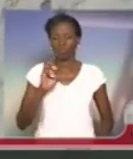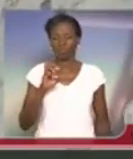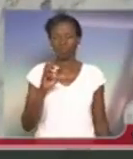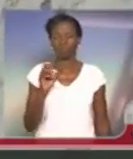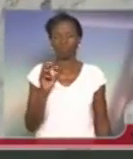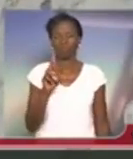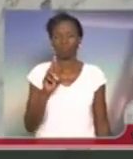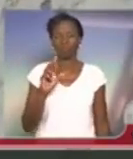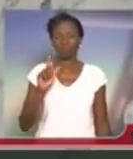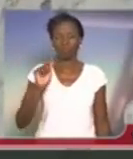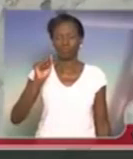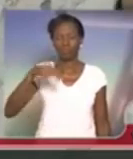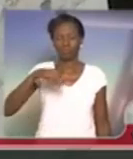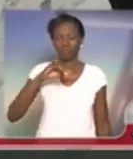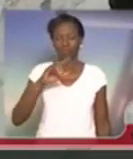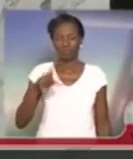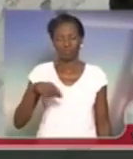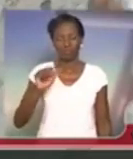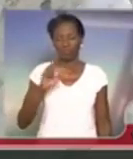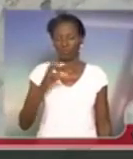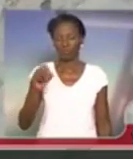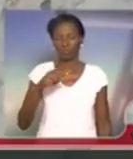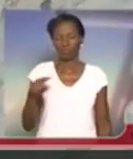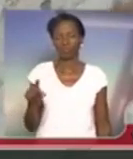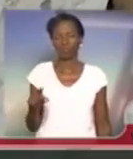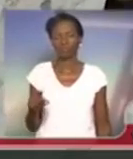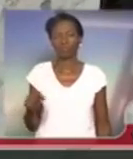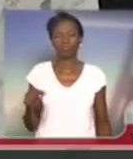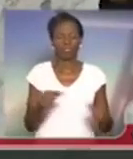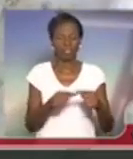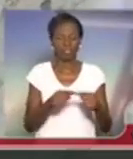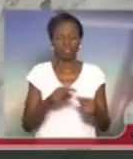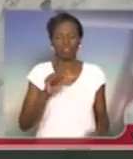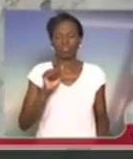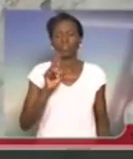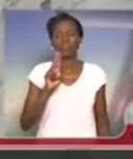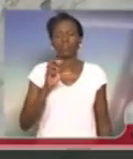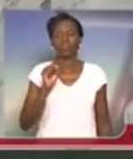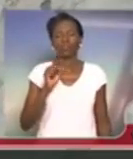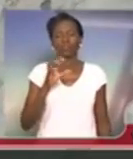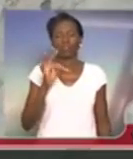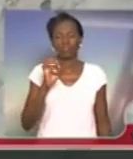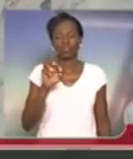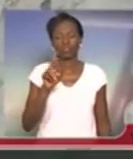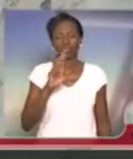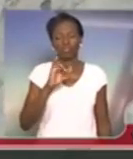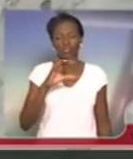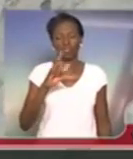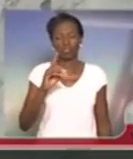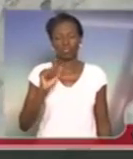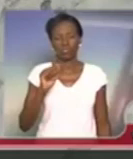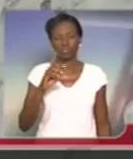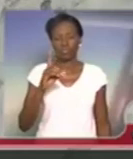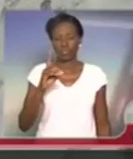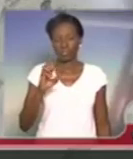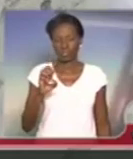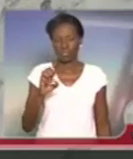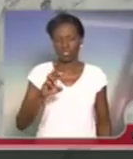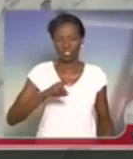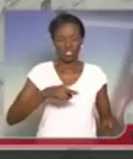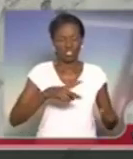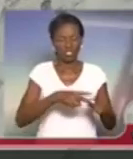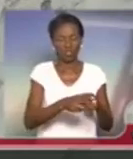sim, a fundamentação é uma única, é austeridade, é corte de gastos, significa que o governador vai